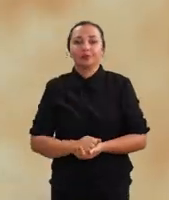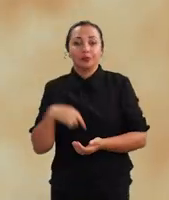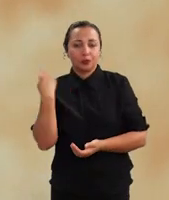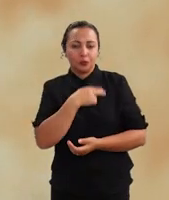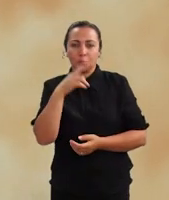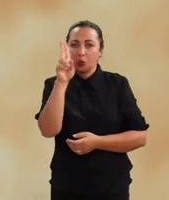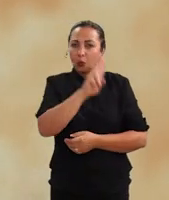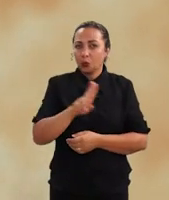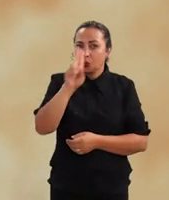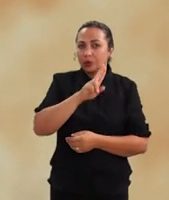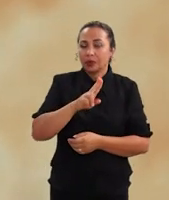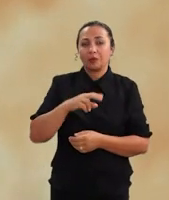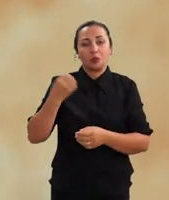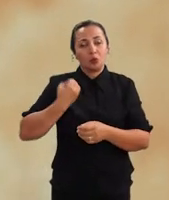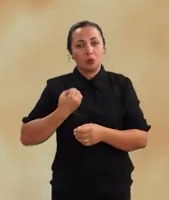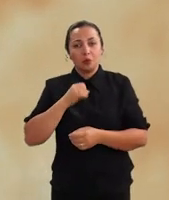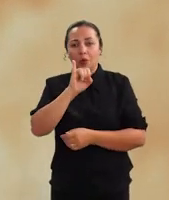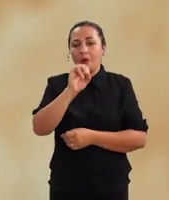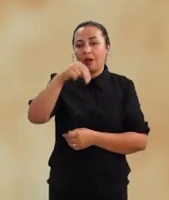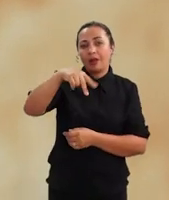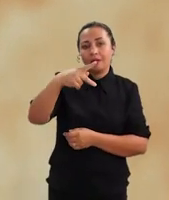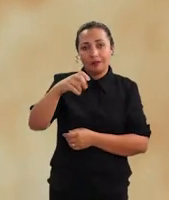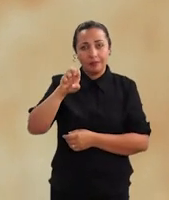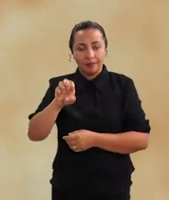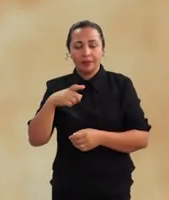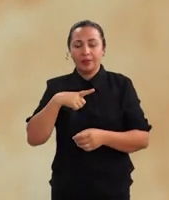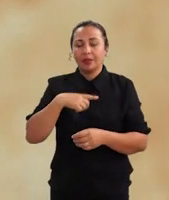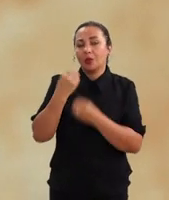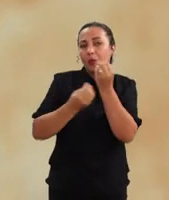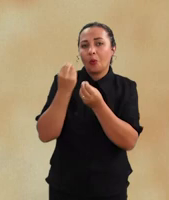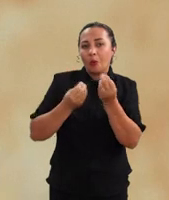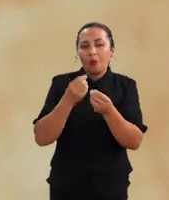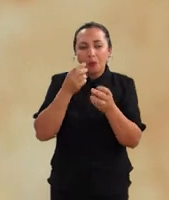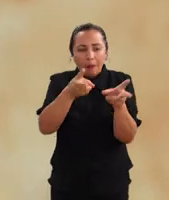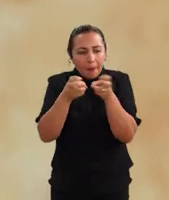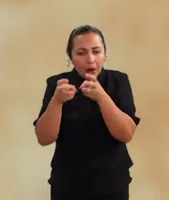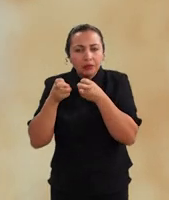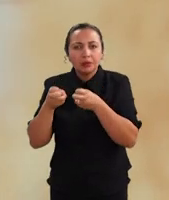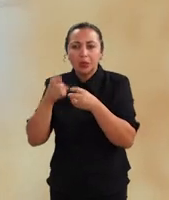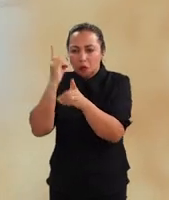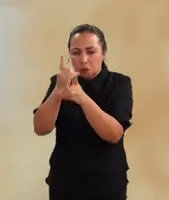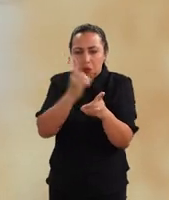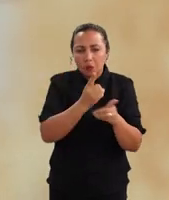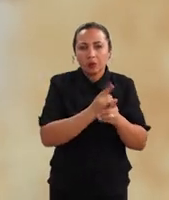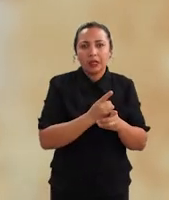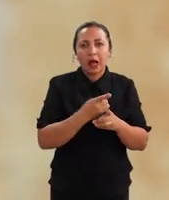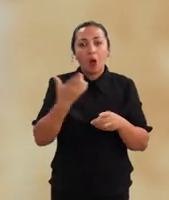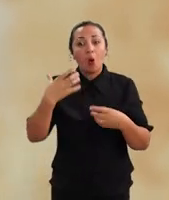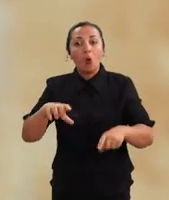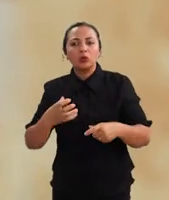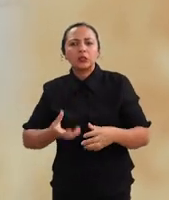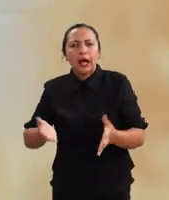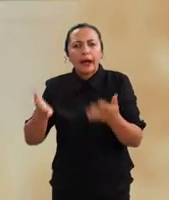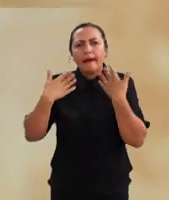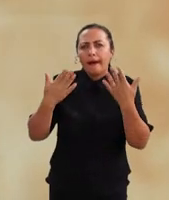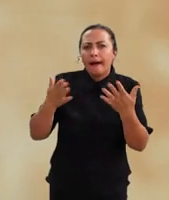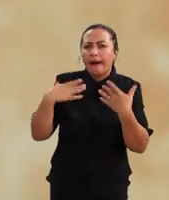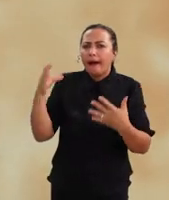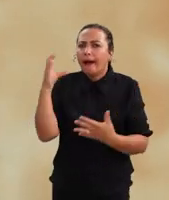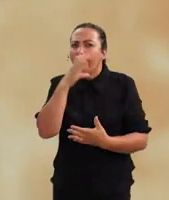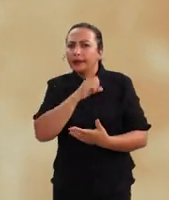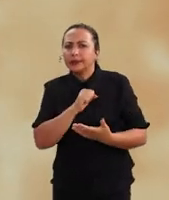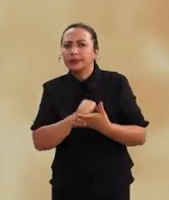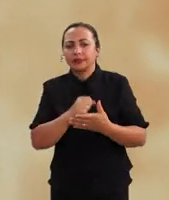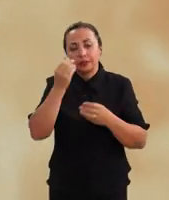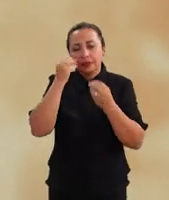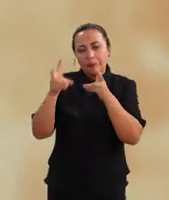Utilizando os dados do INPE, a gente tem condições de identificar determinados pontos de calor e ver que aquela lei está